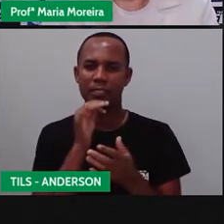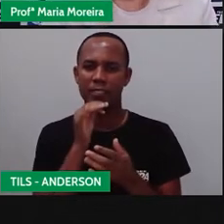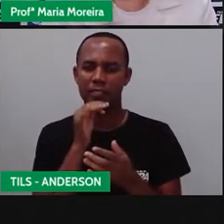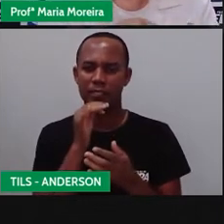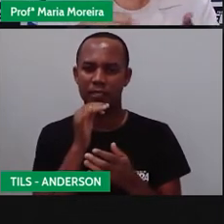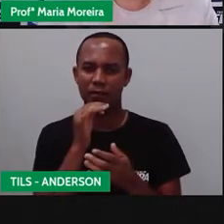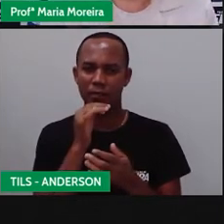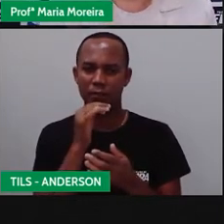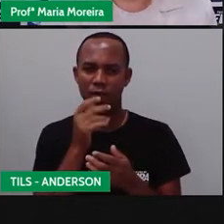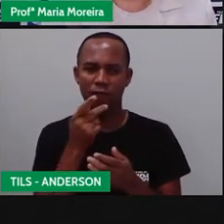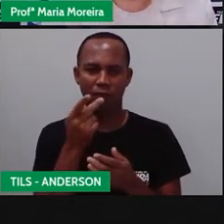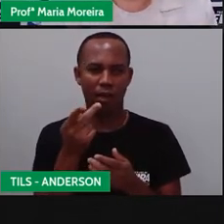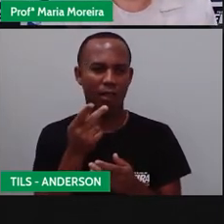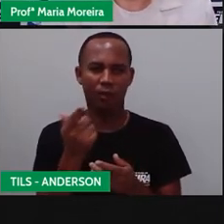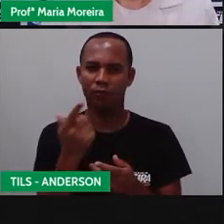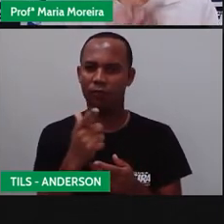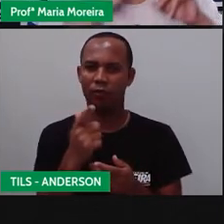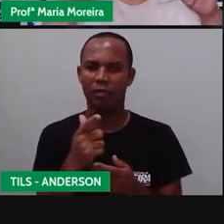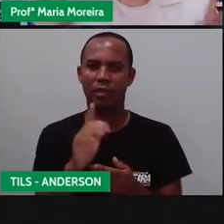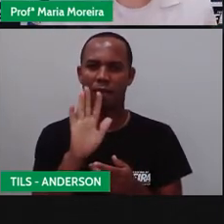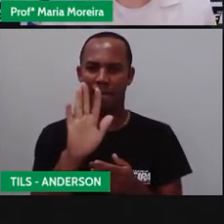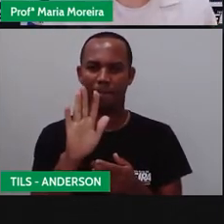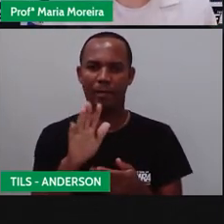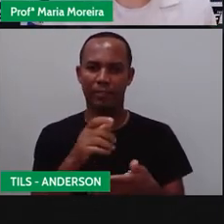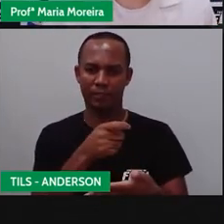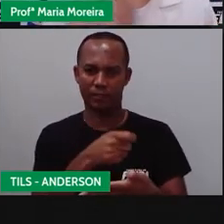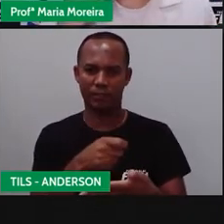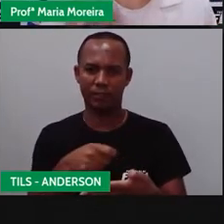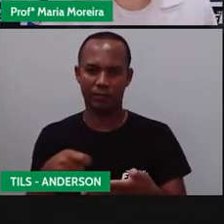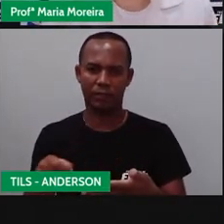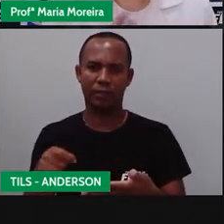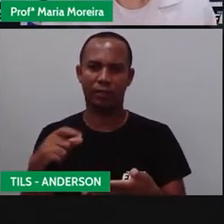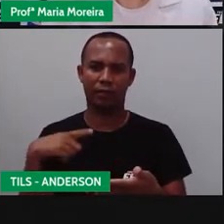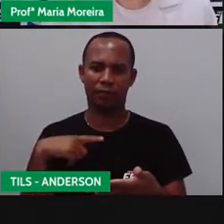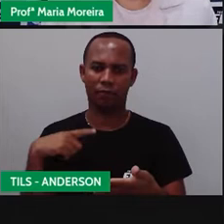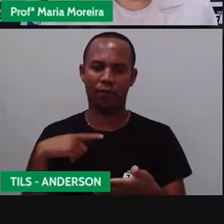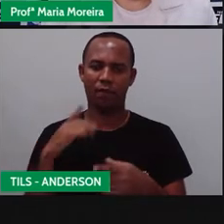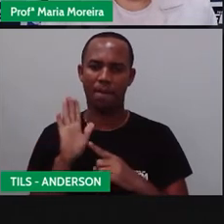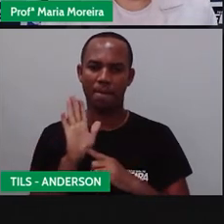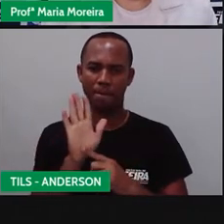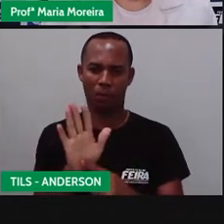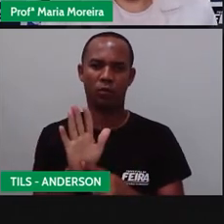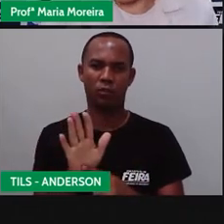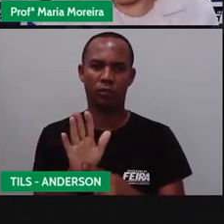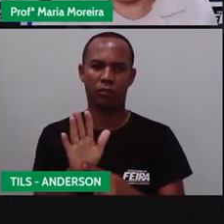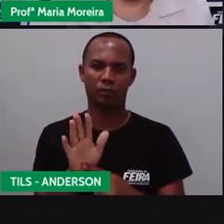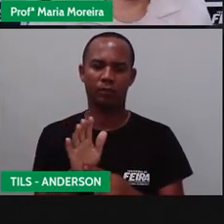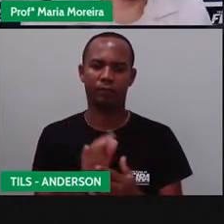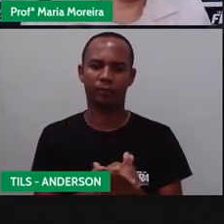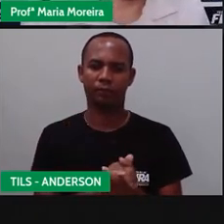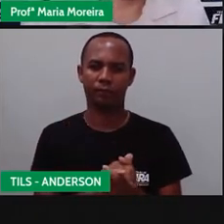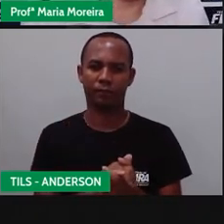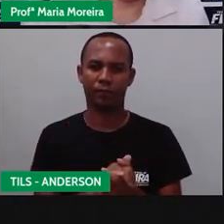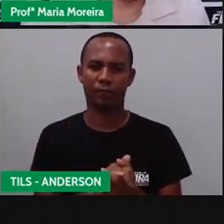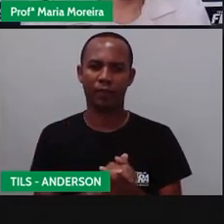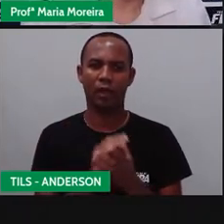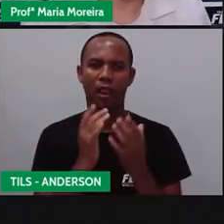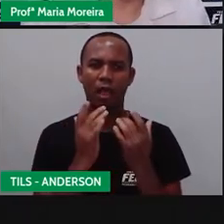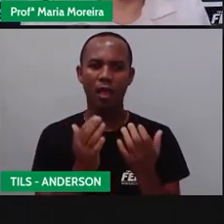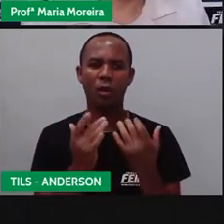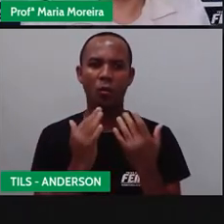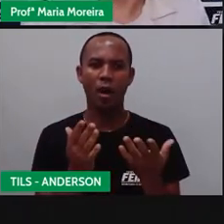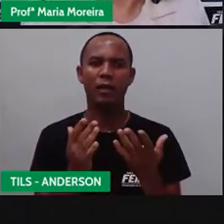a fala e você também não tem a escrita. Pela representação, você já sabe do que se trata, certo? É uma linguagem o quê?